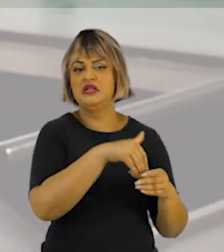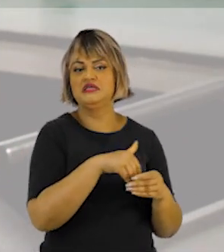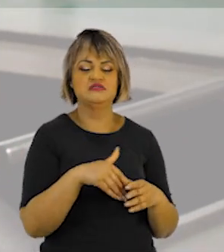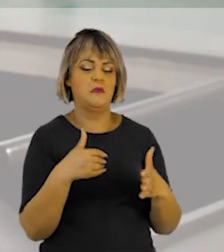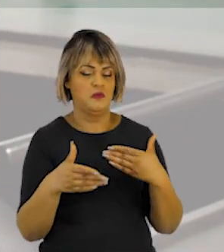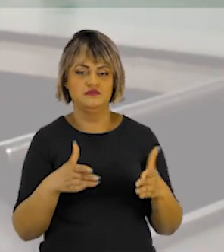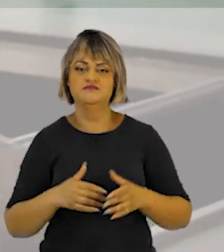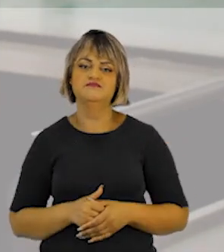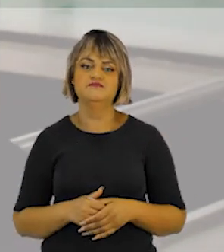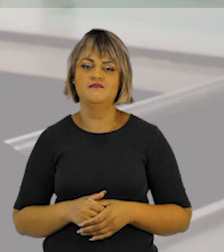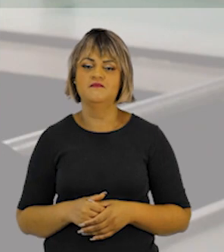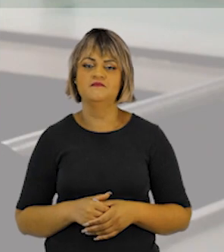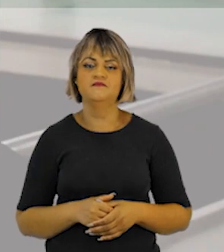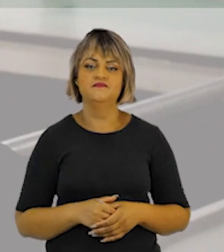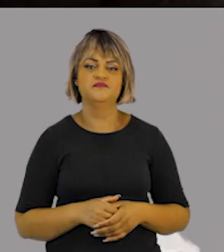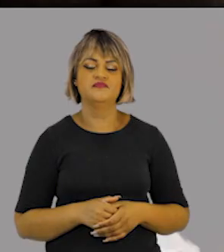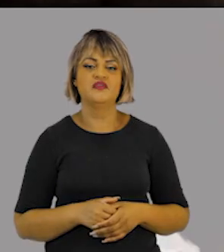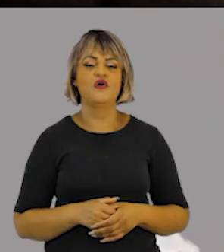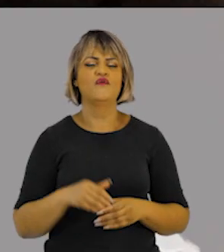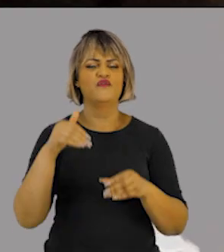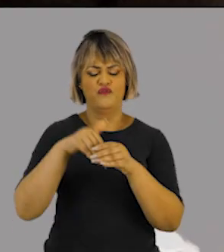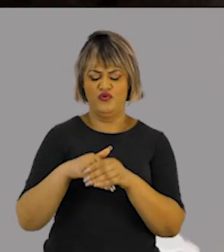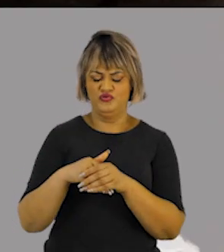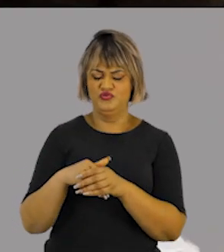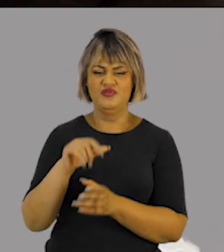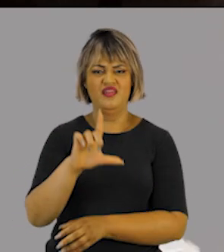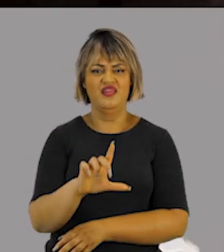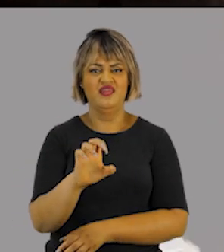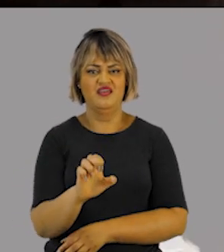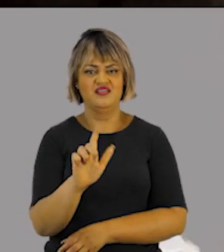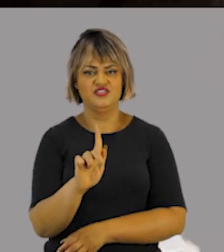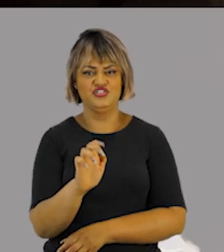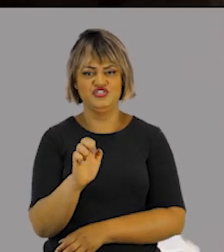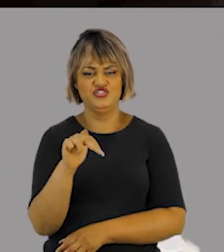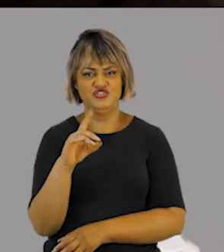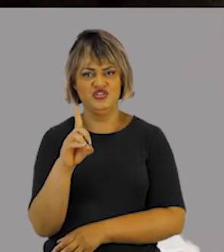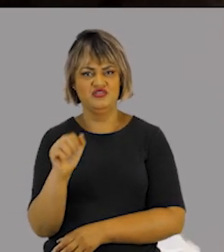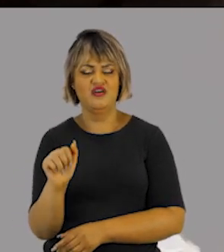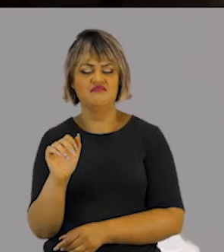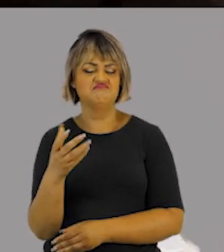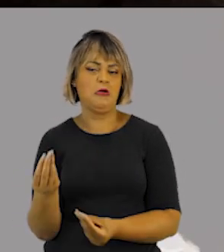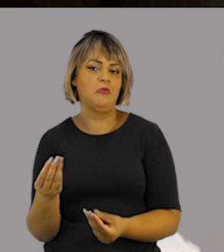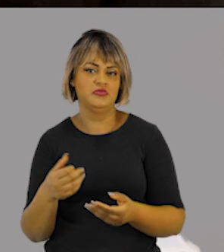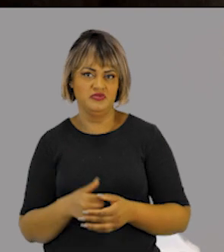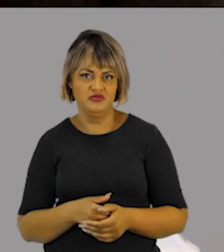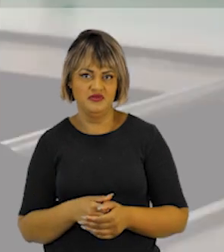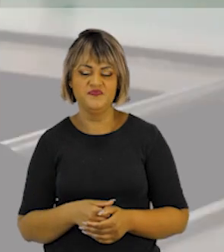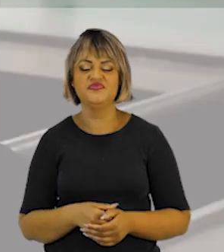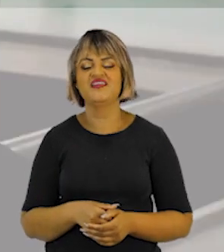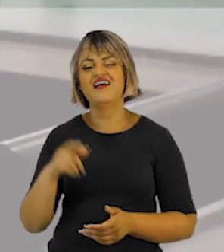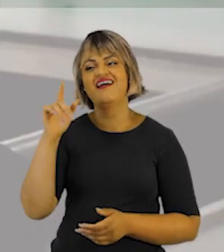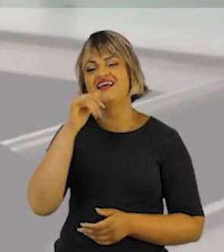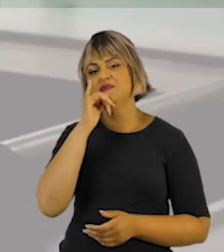proporcional, como também na eleição majoritária. Como é que funciona o voto legenda e o que ele beneficia também aos partidos?